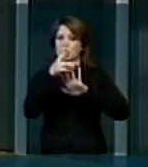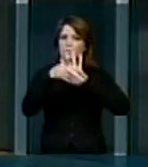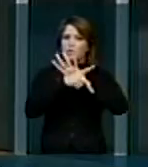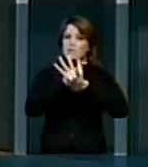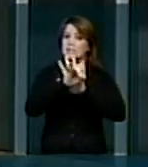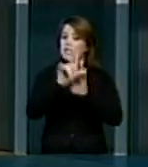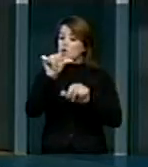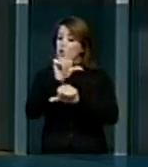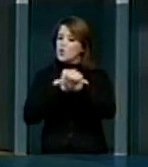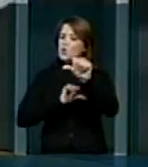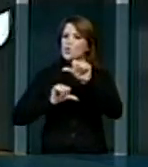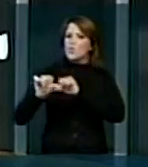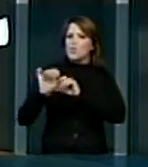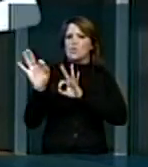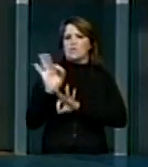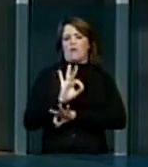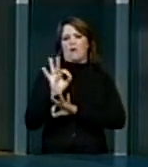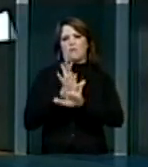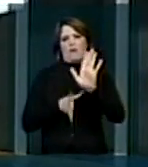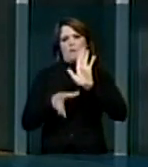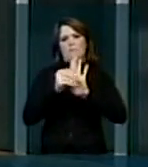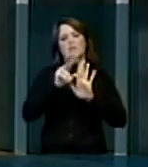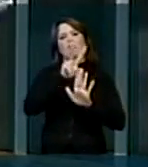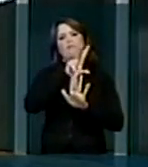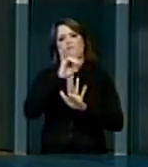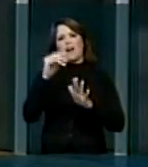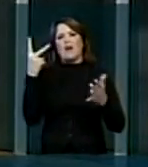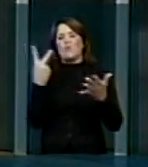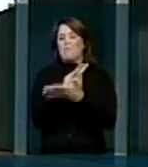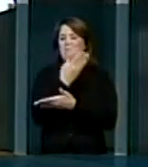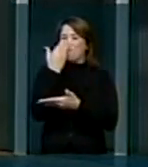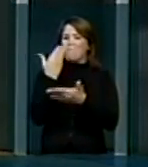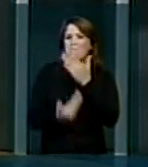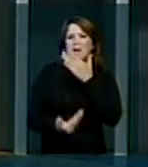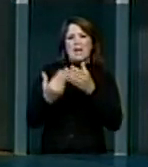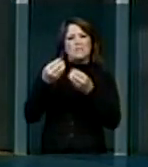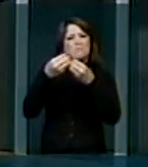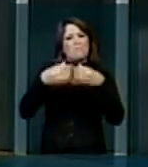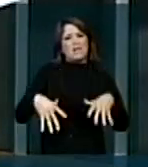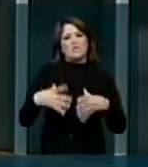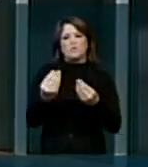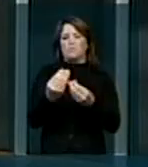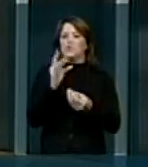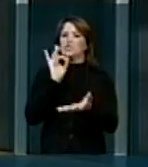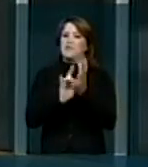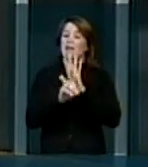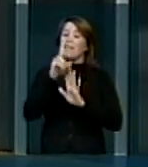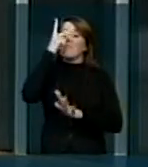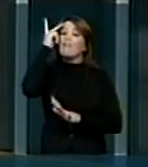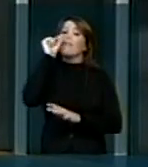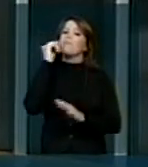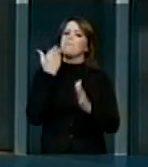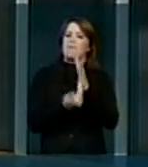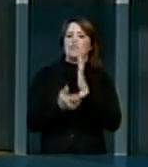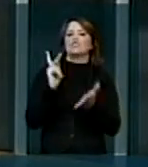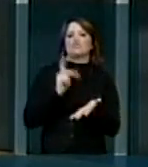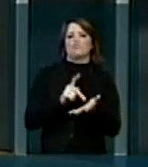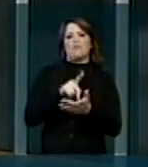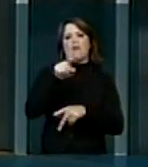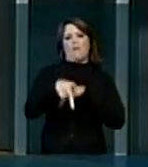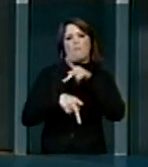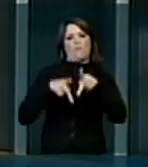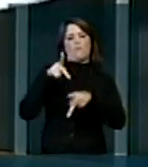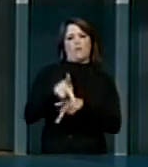se não for corrigido com essa emenda, trará um prejuízo muito grande e quem perde isso é, sem dúvida nenhuma,